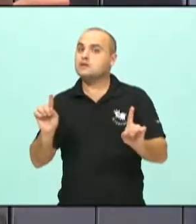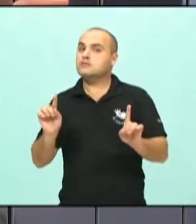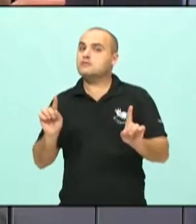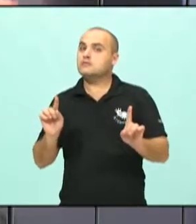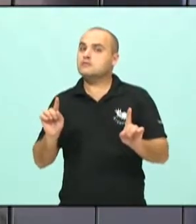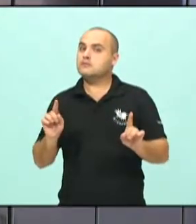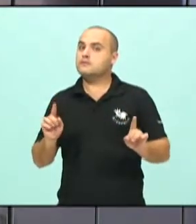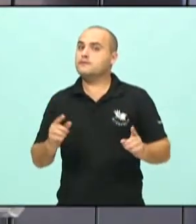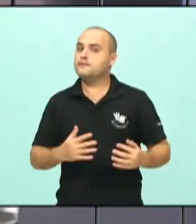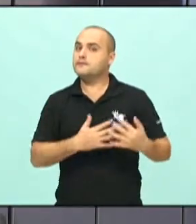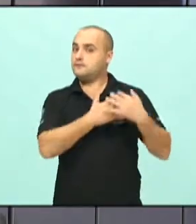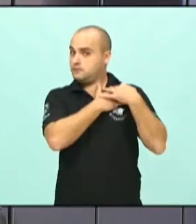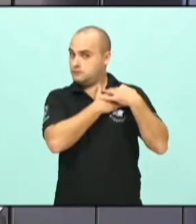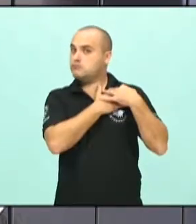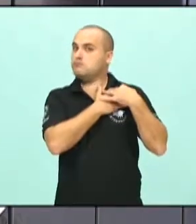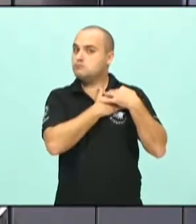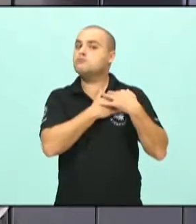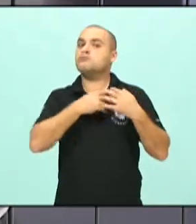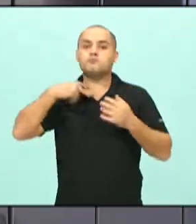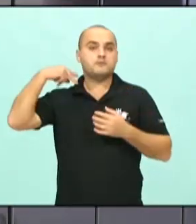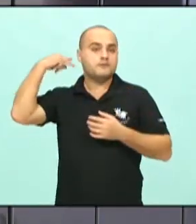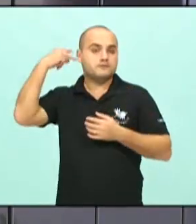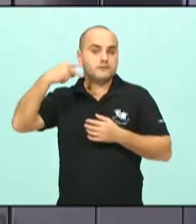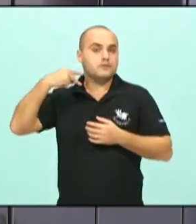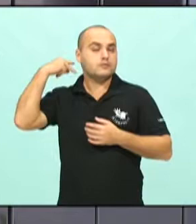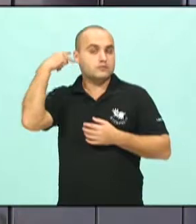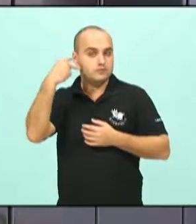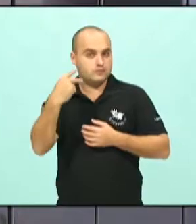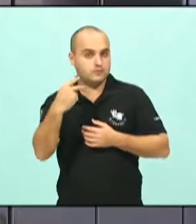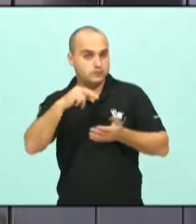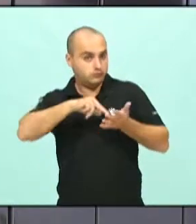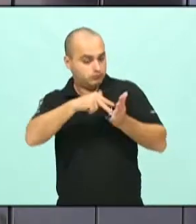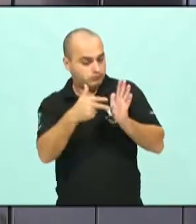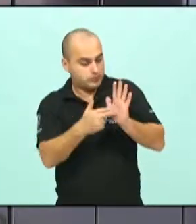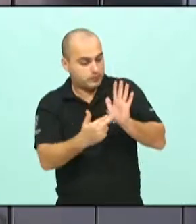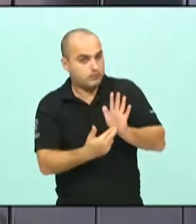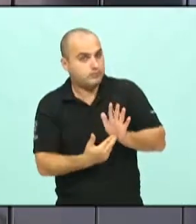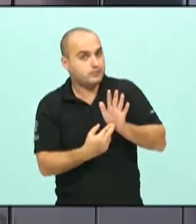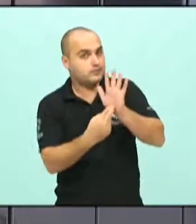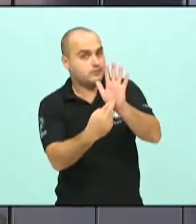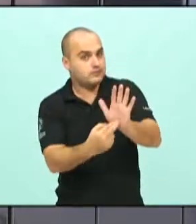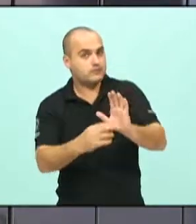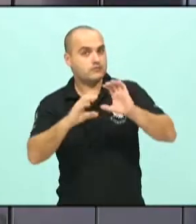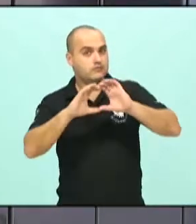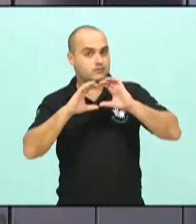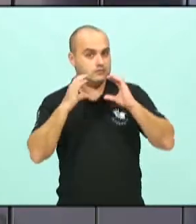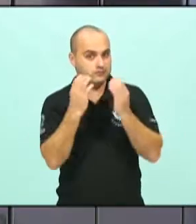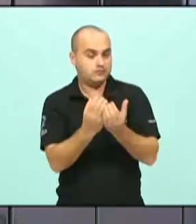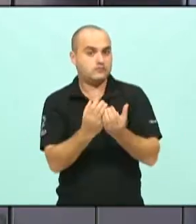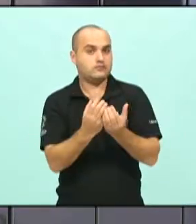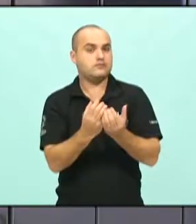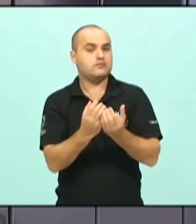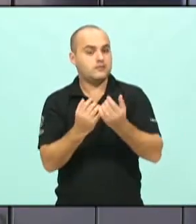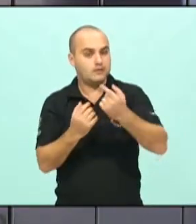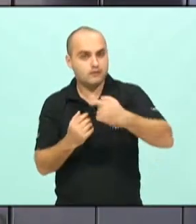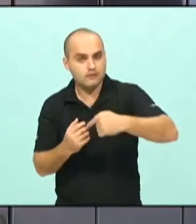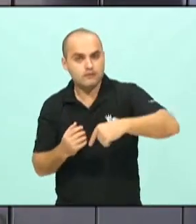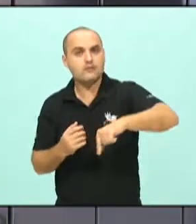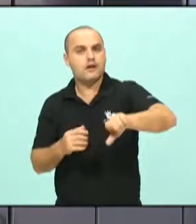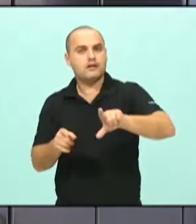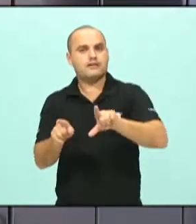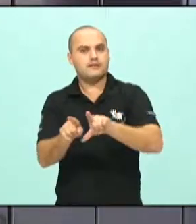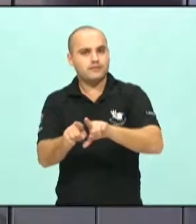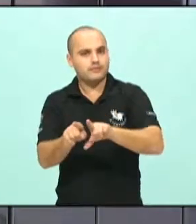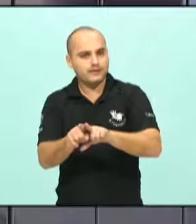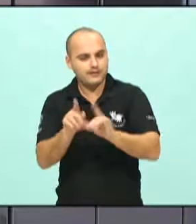pessoas que representam uma comunidade, fazer também esse elo.